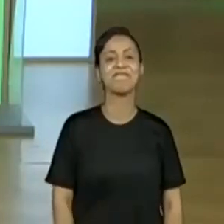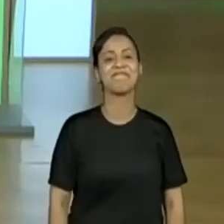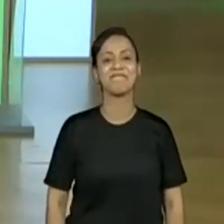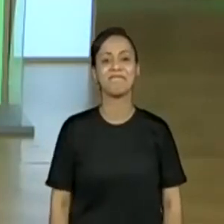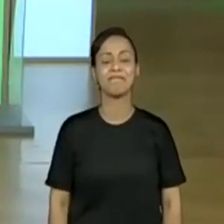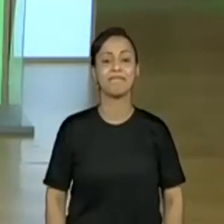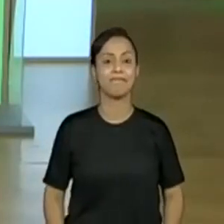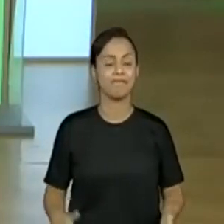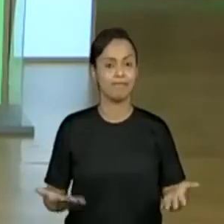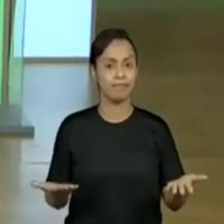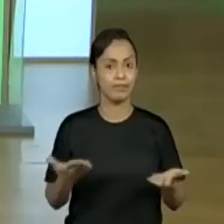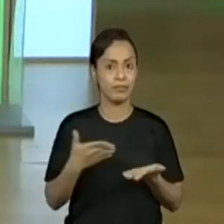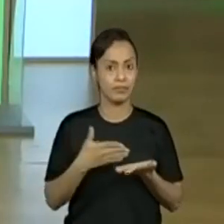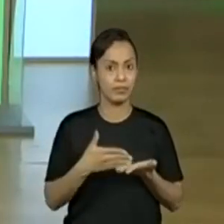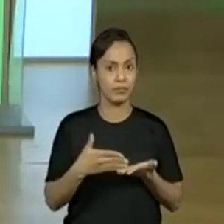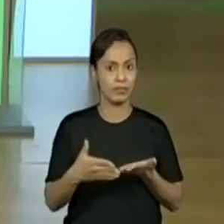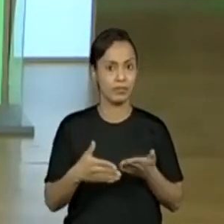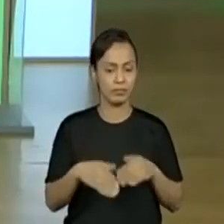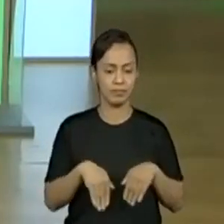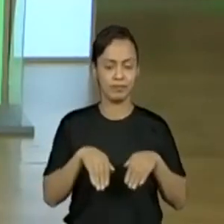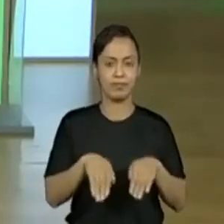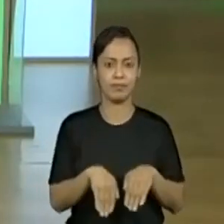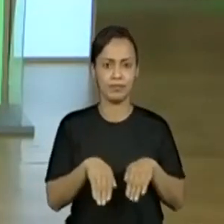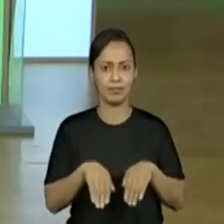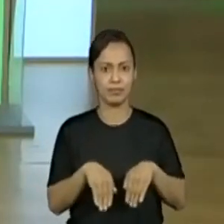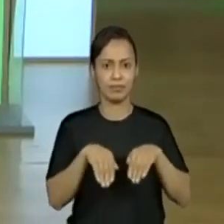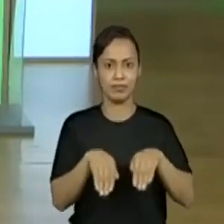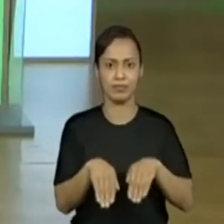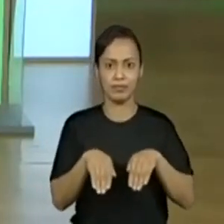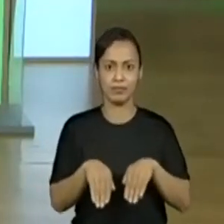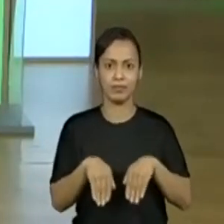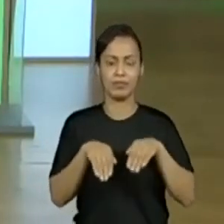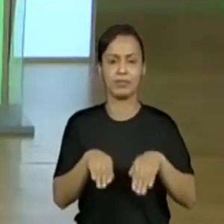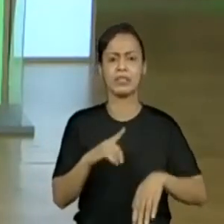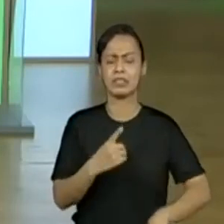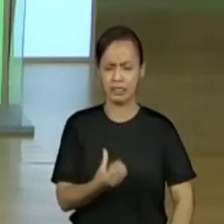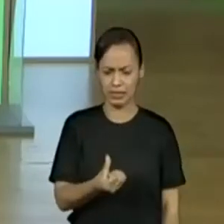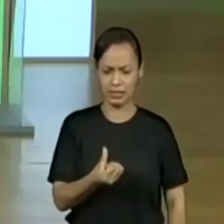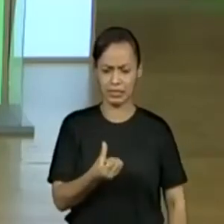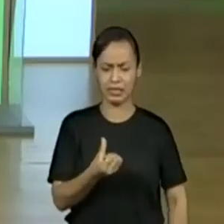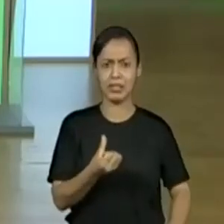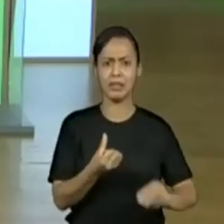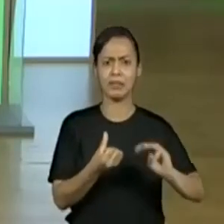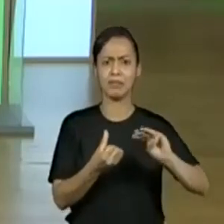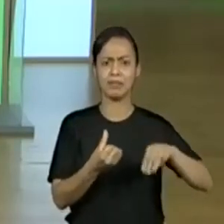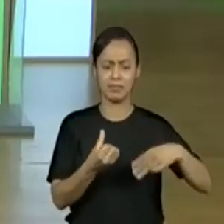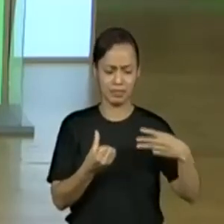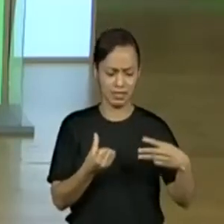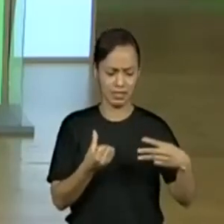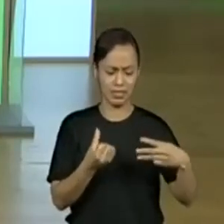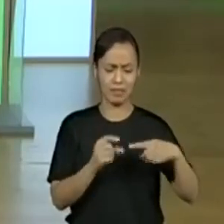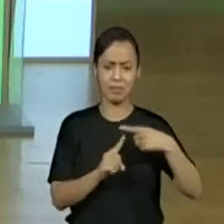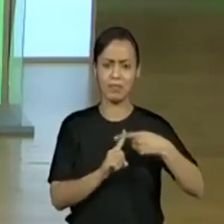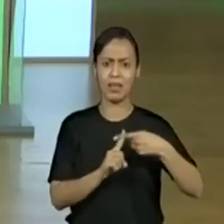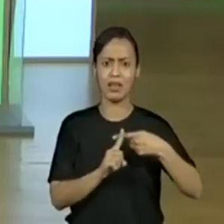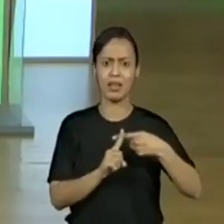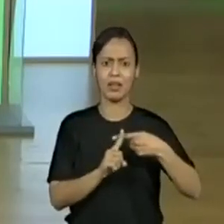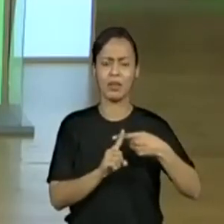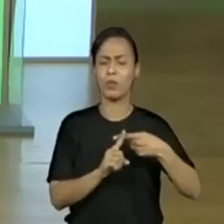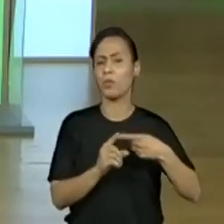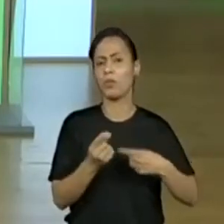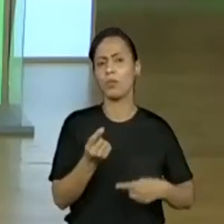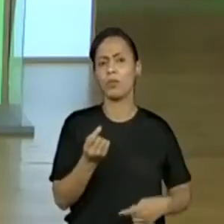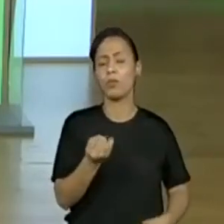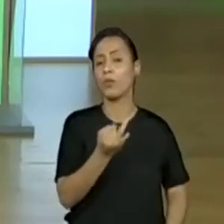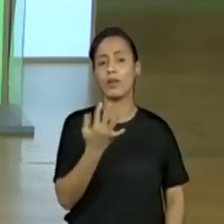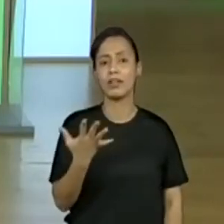Se a partir do 16, esse canguru fosse dar aí mais um salto, ele chegaria em qual número, Progenô? Ah, ele chegaria quase a duas